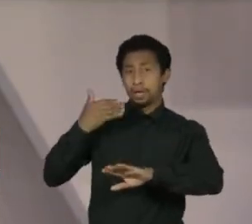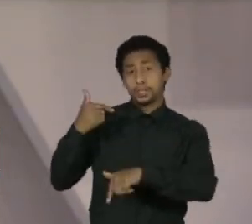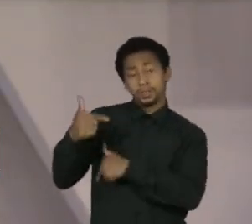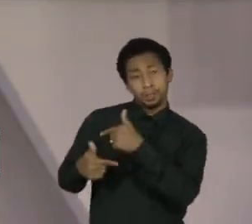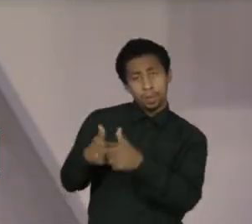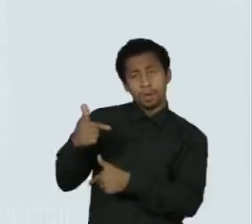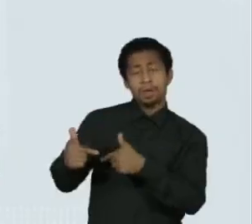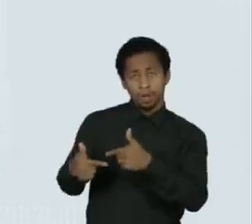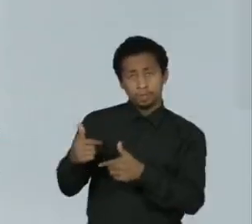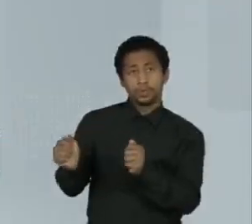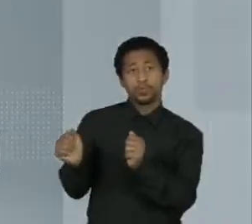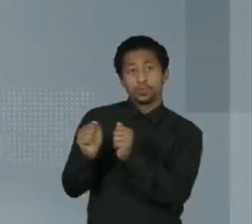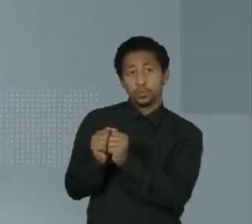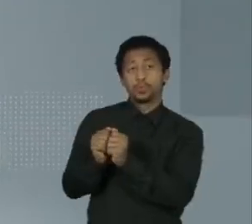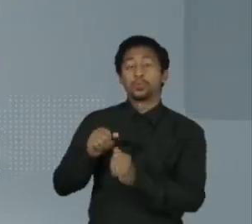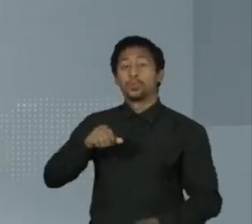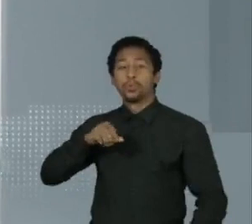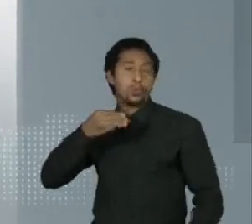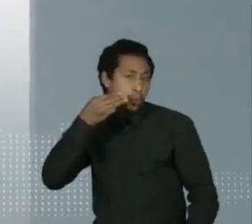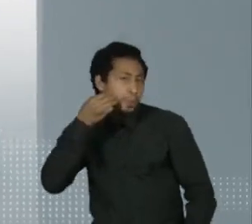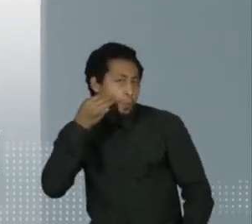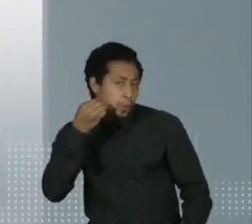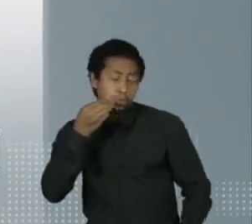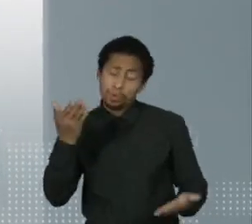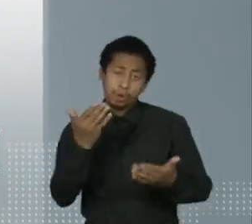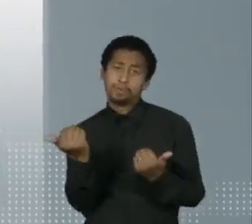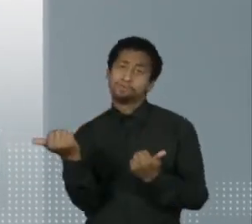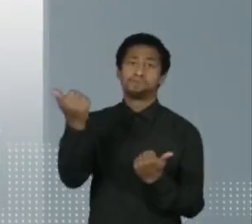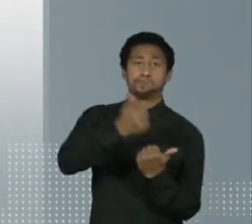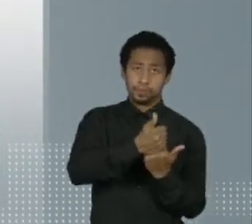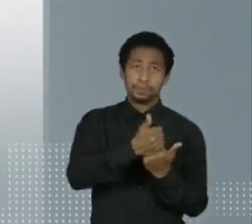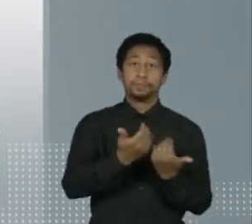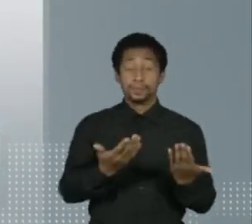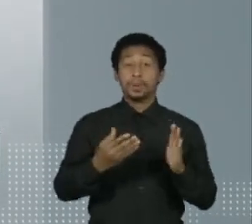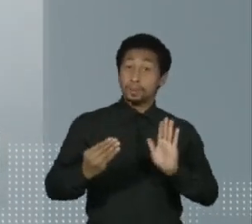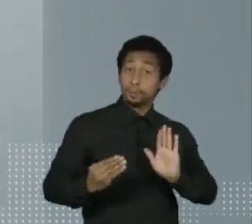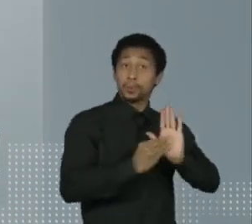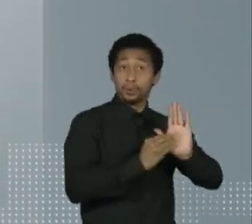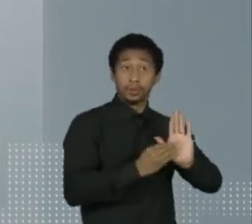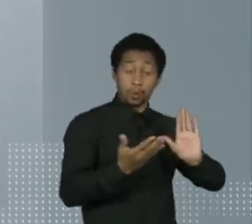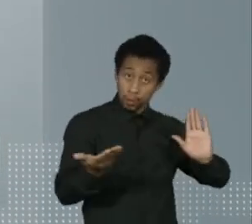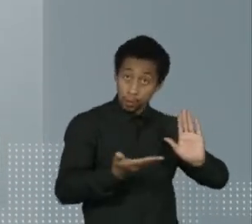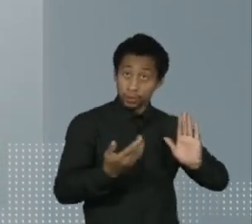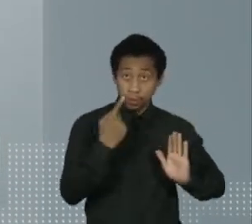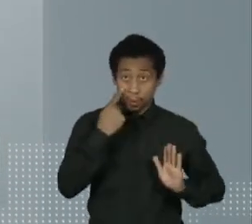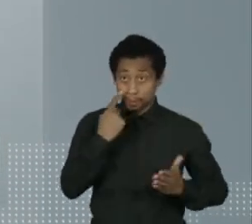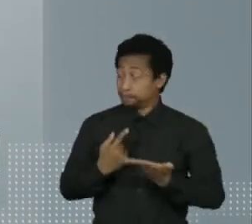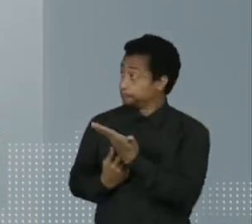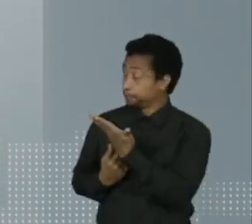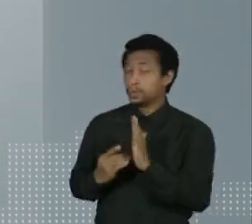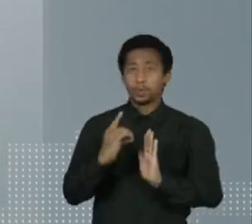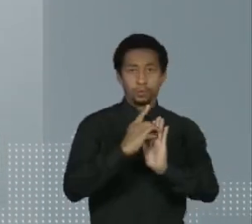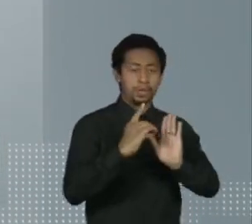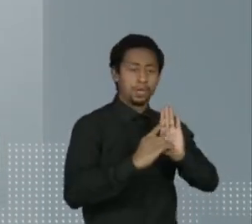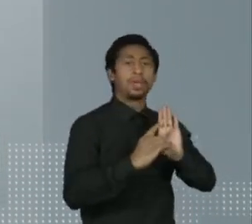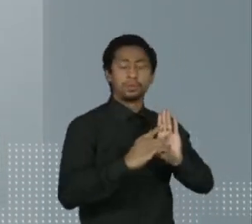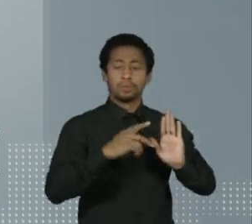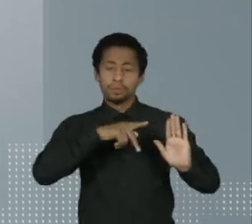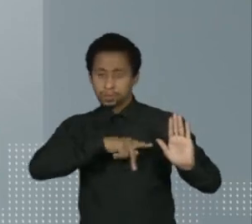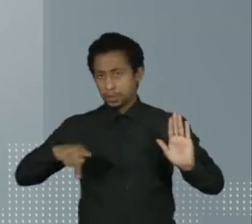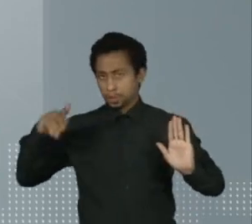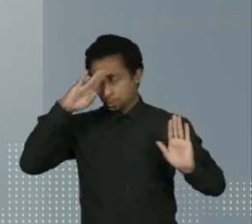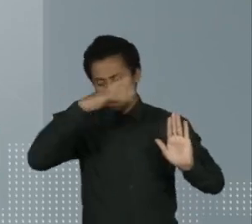Milton Ribeiro. A nomeação foi publicada no Diário Oficial de hoje. Segundo o decreto assinado pelo presidente Bolsonaro,